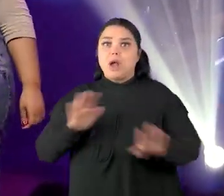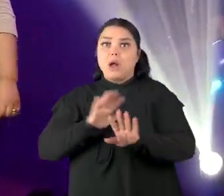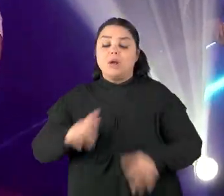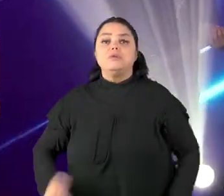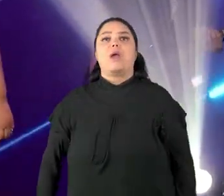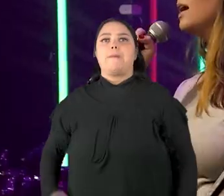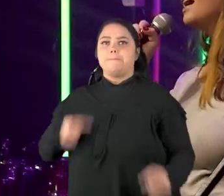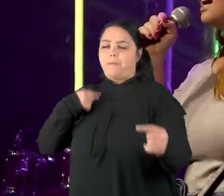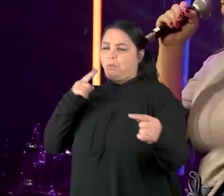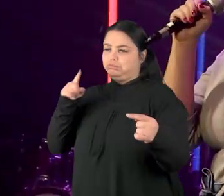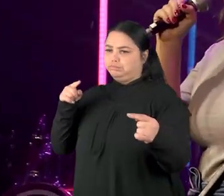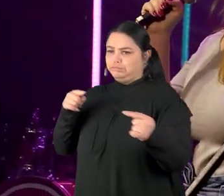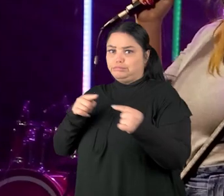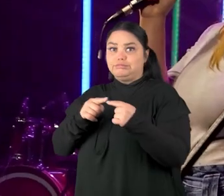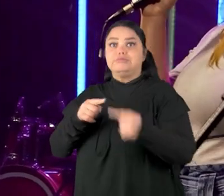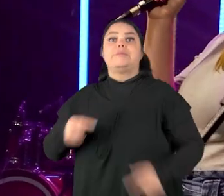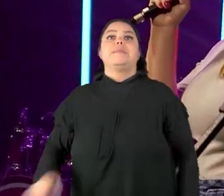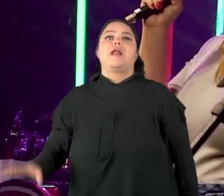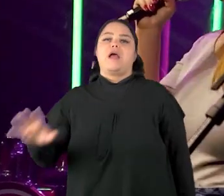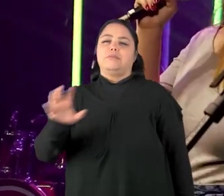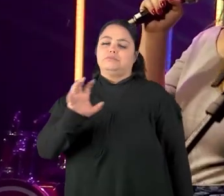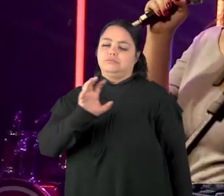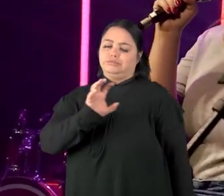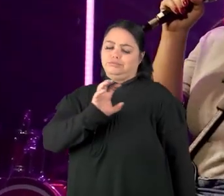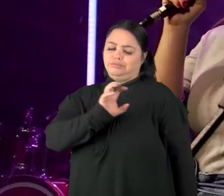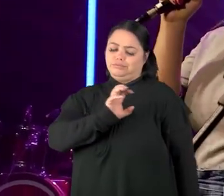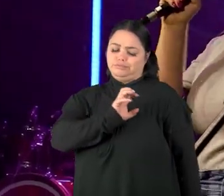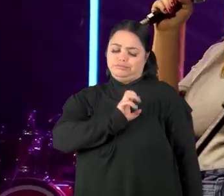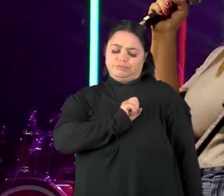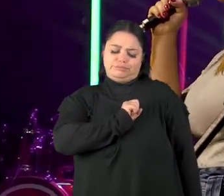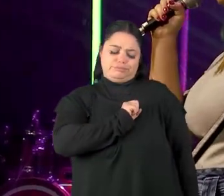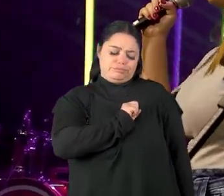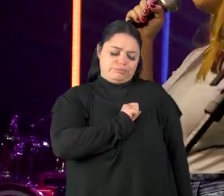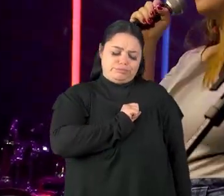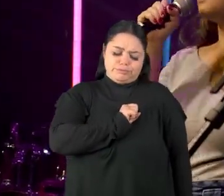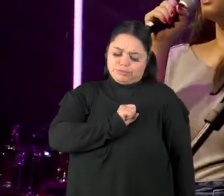toa. Estou aqui para amar,